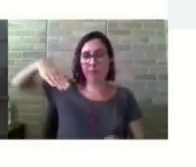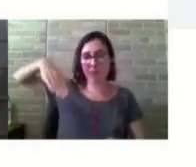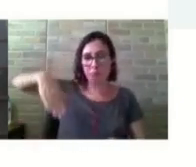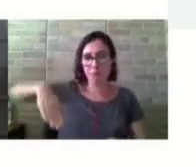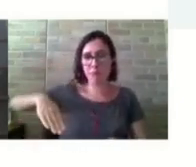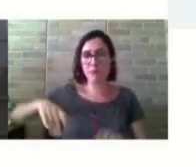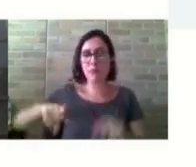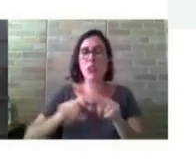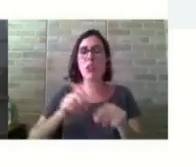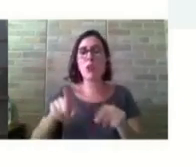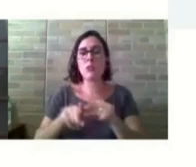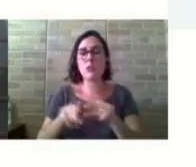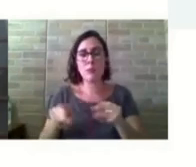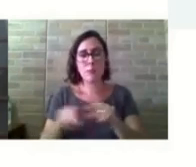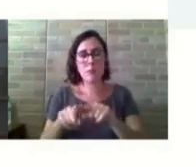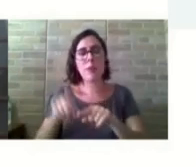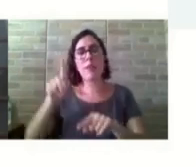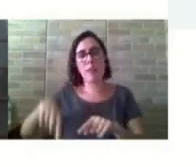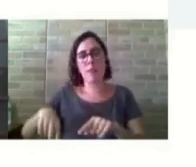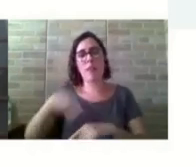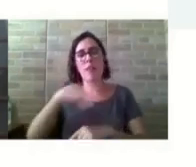para eles atravessarem com segurança.